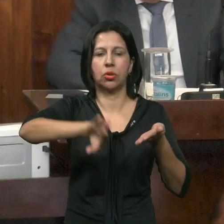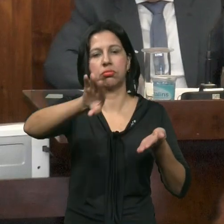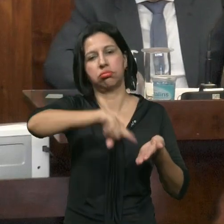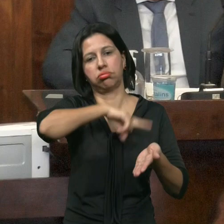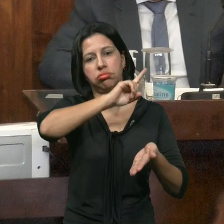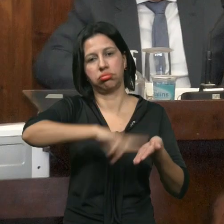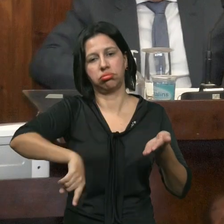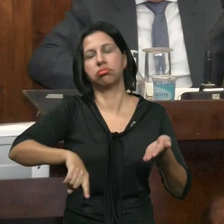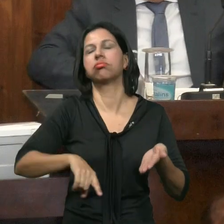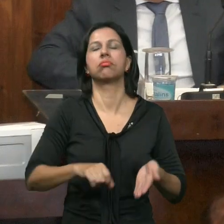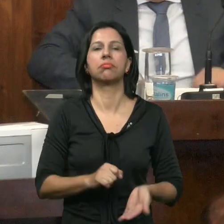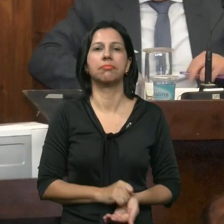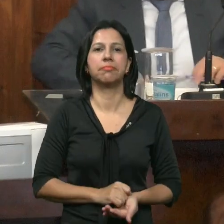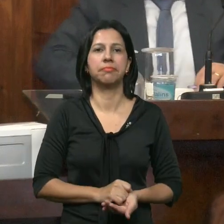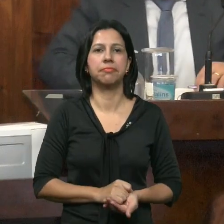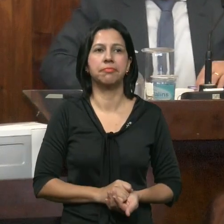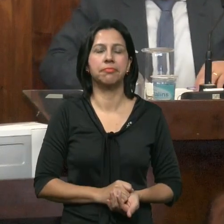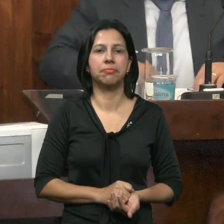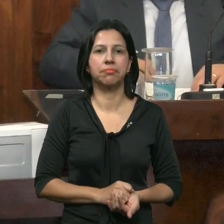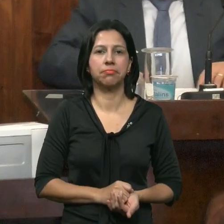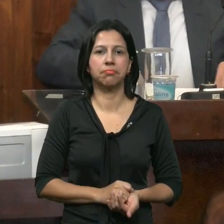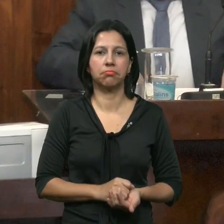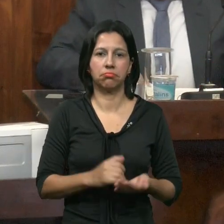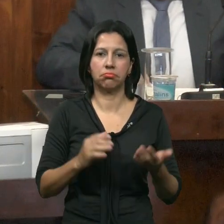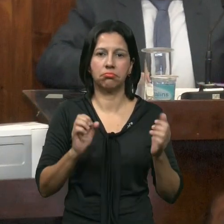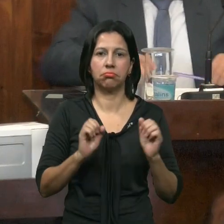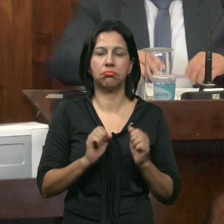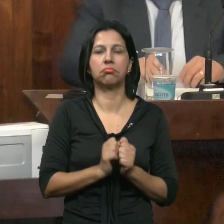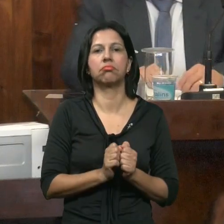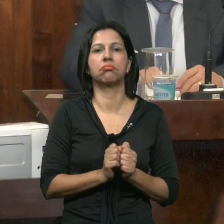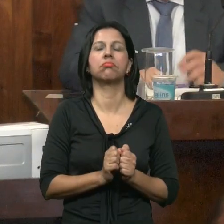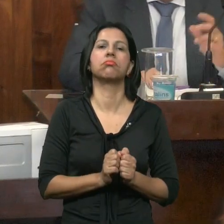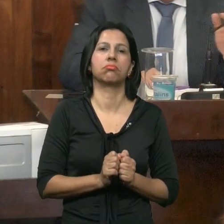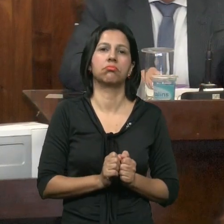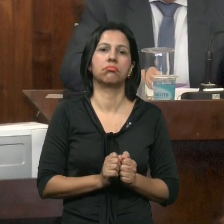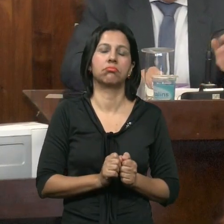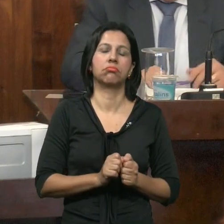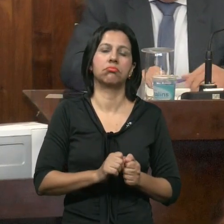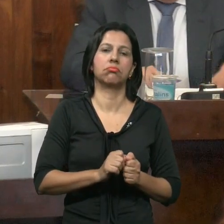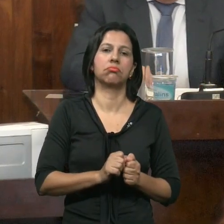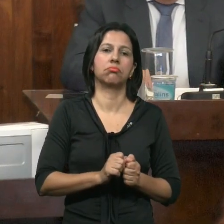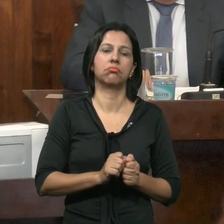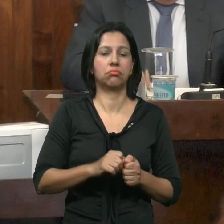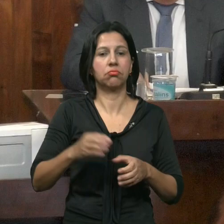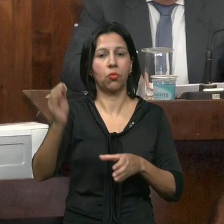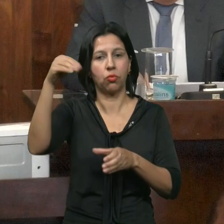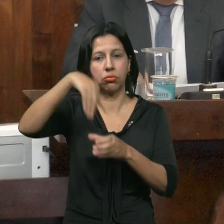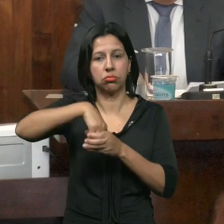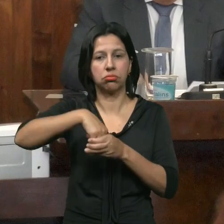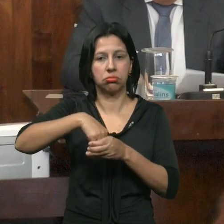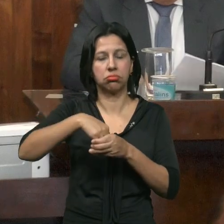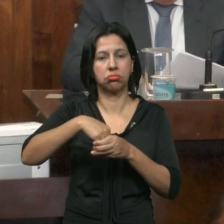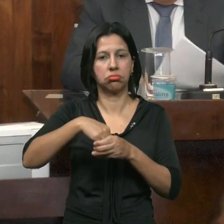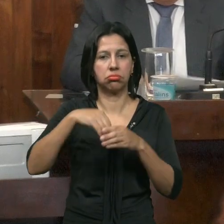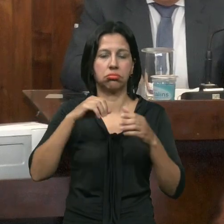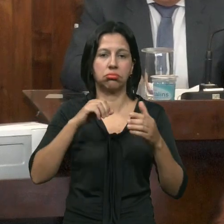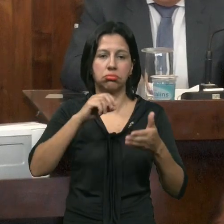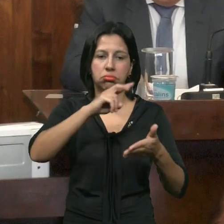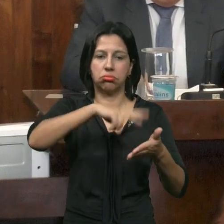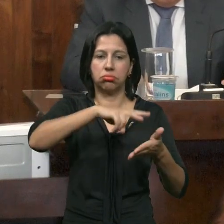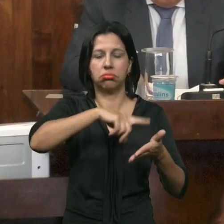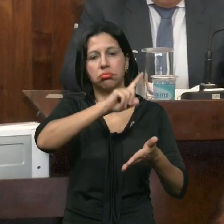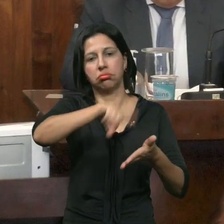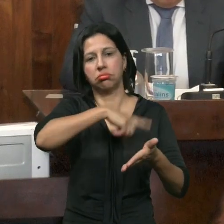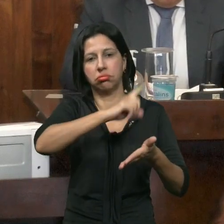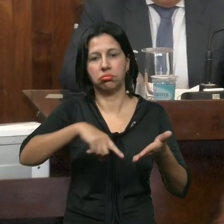justificativas Sejam dispensados os interstícios legais Seja votado Em primeira